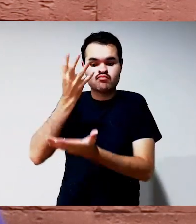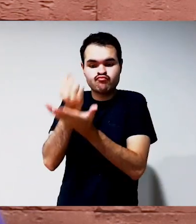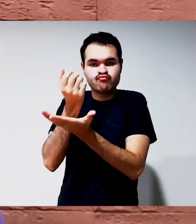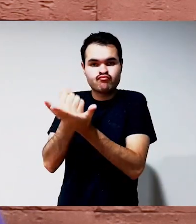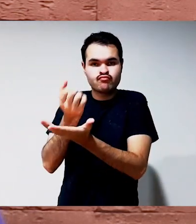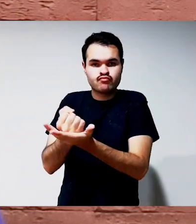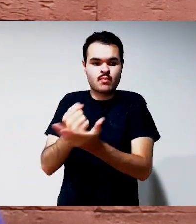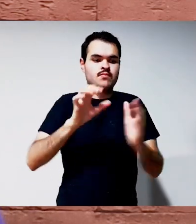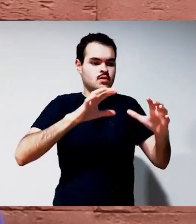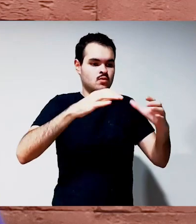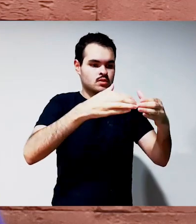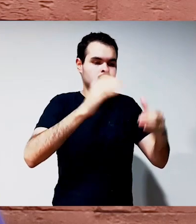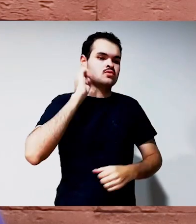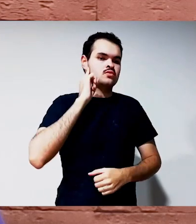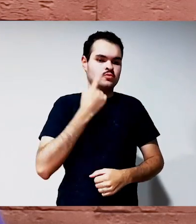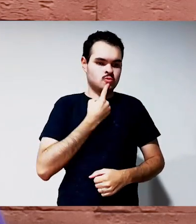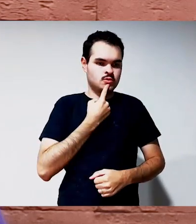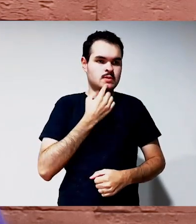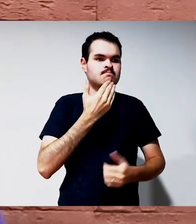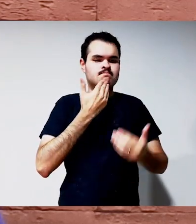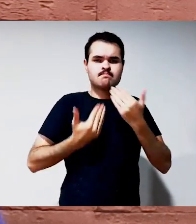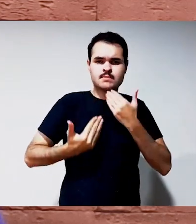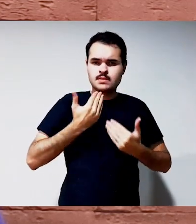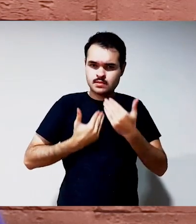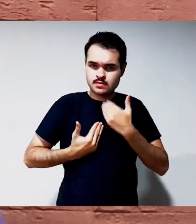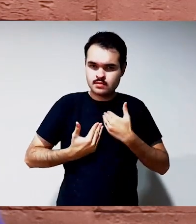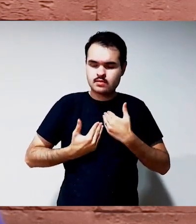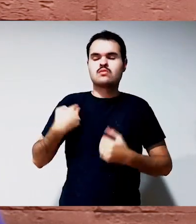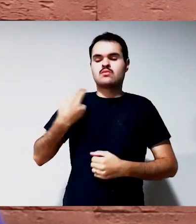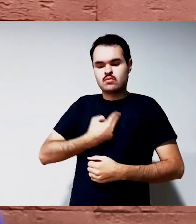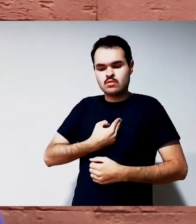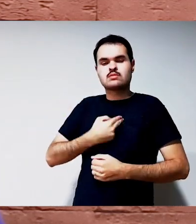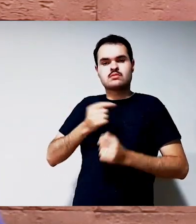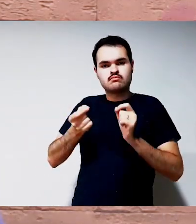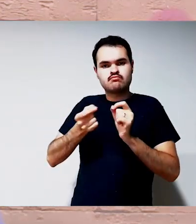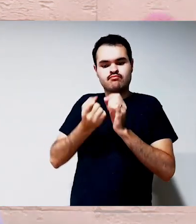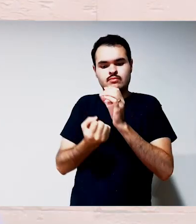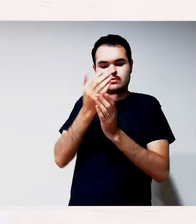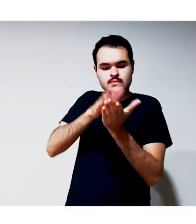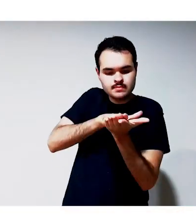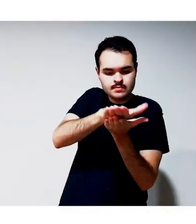fizemos a versão impressa, que está disponível em nossa loja por R$ 35,00.